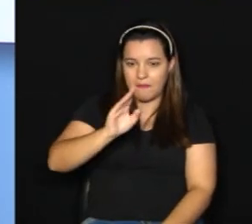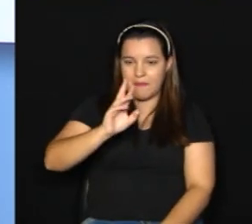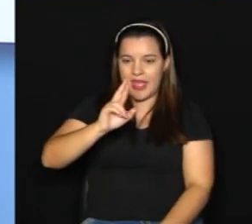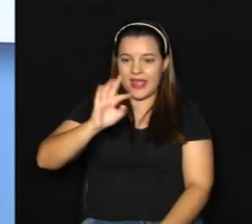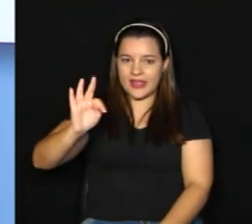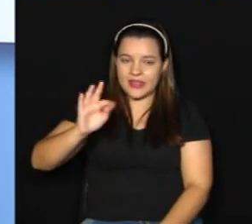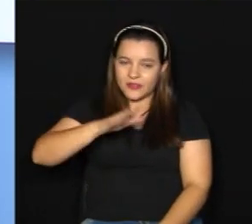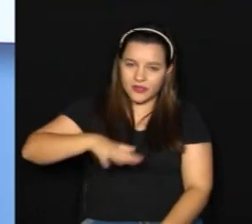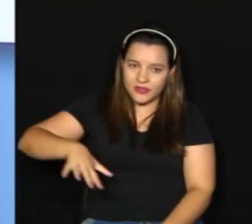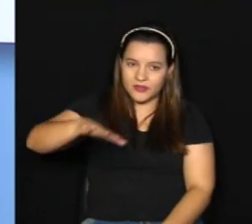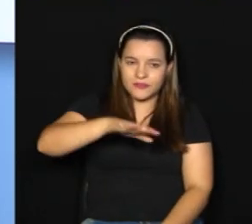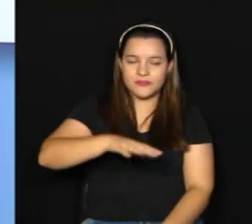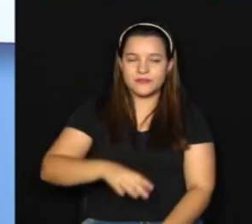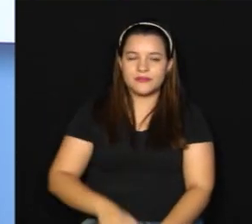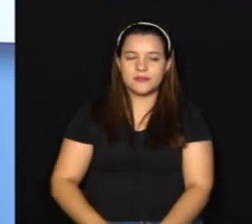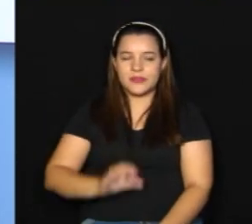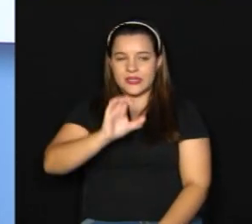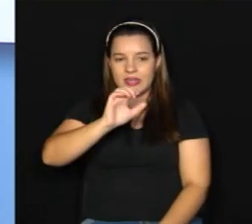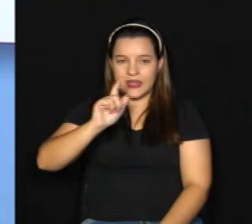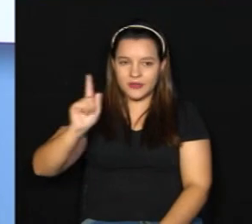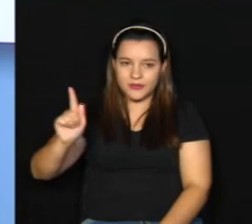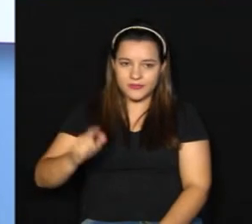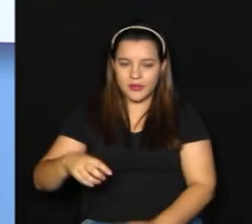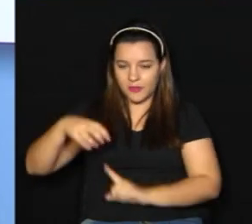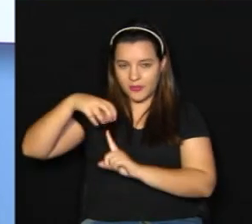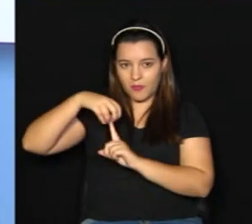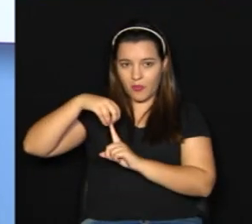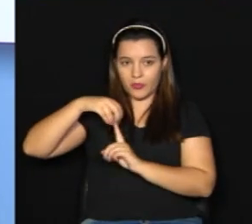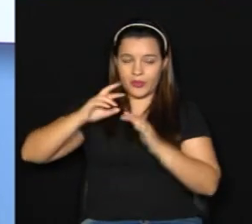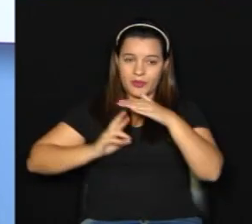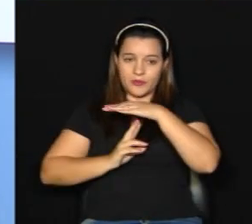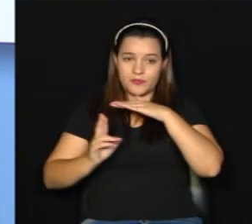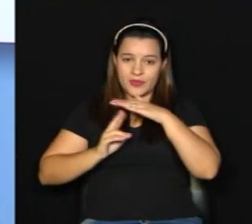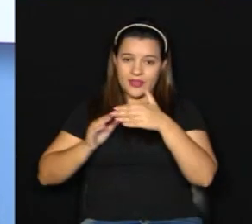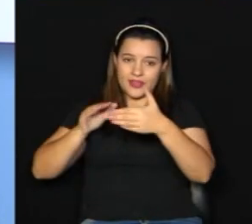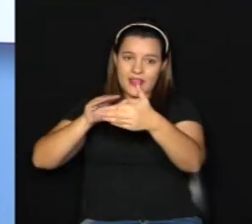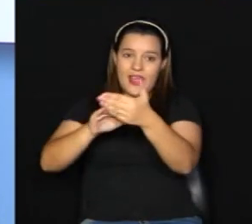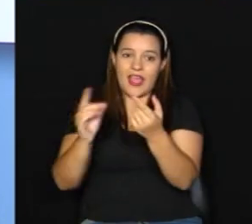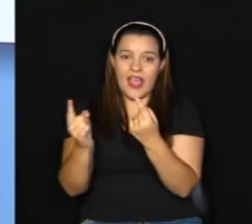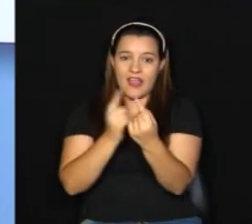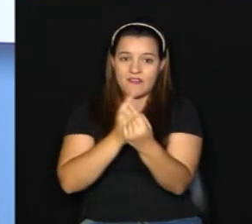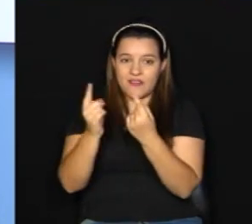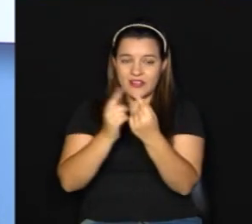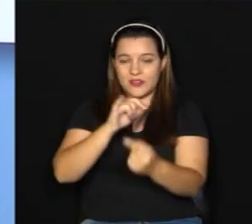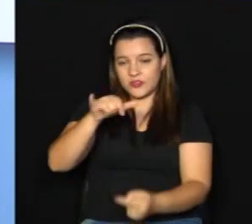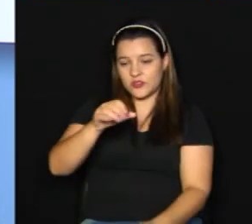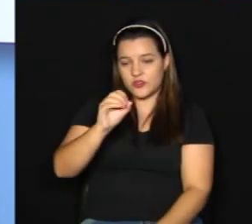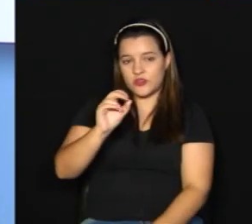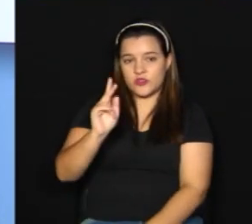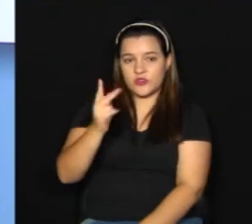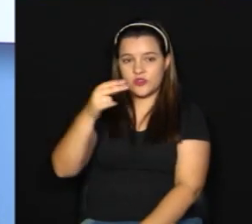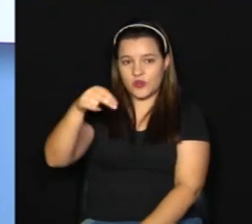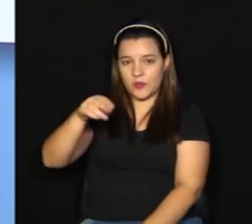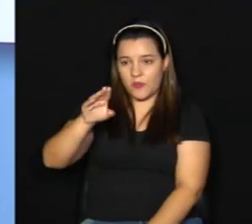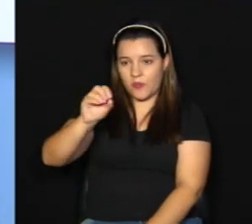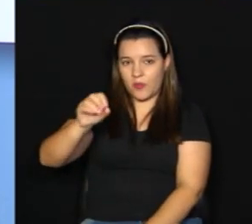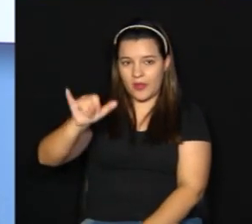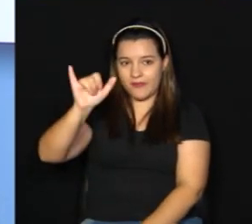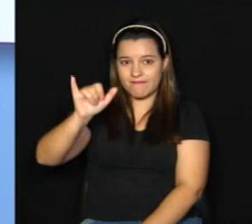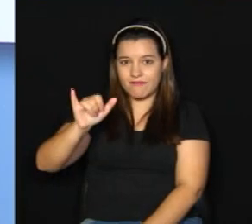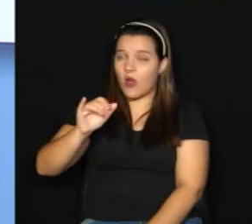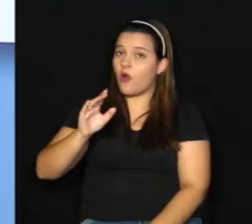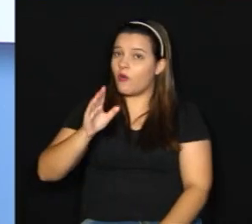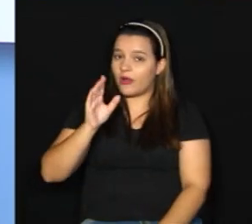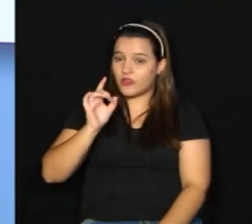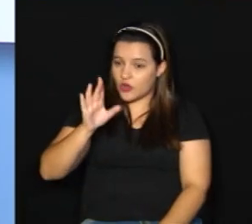Grande entre a estação BRT rodoviária e a avenida John Boyd no Lope com exclusividade